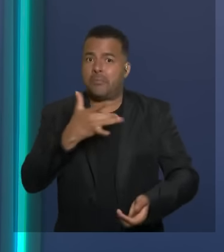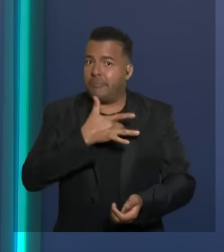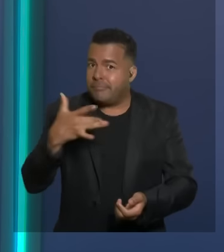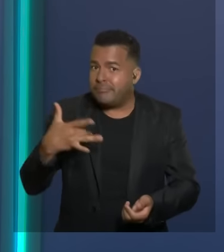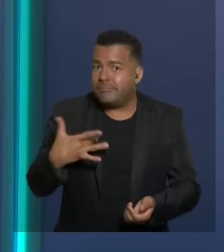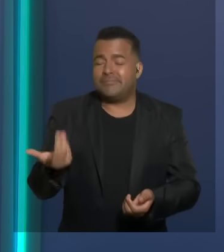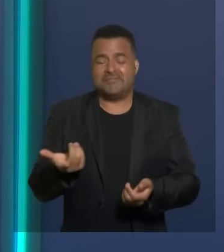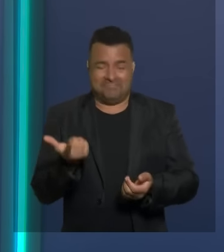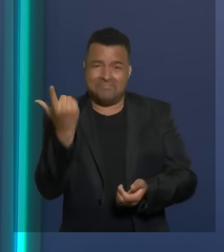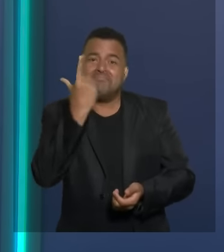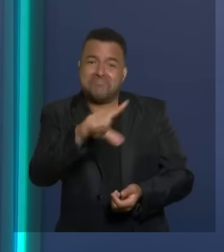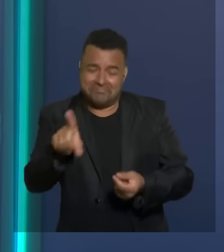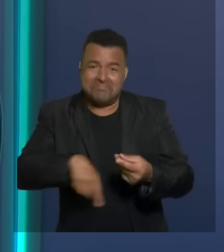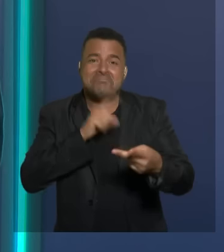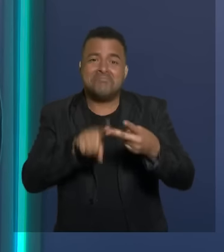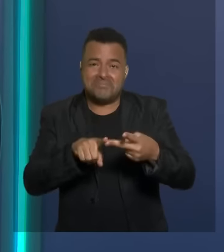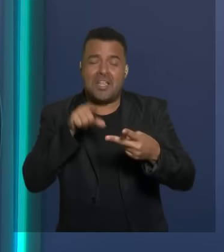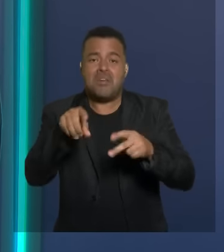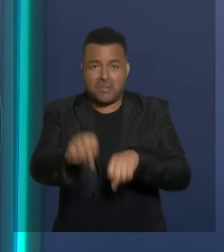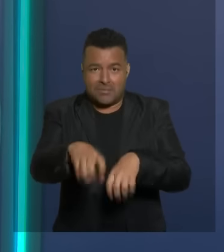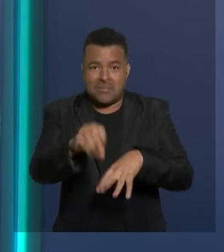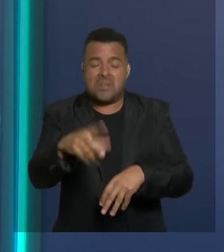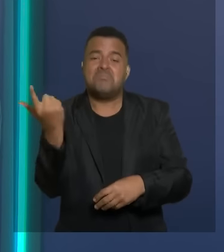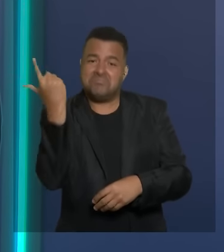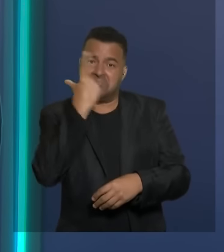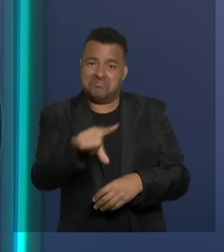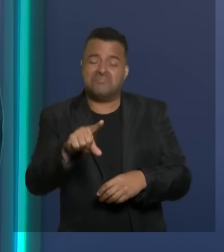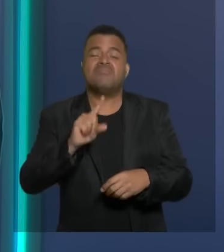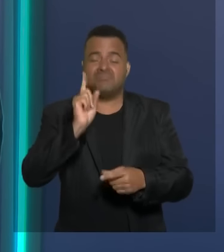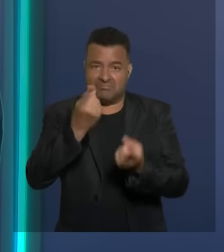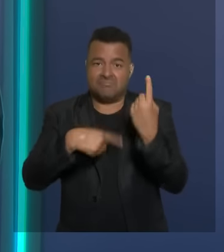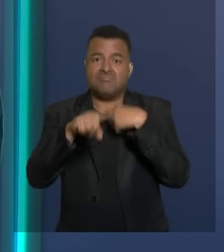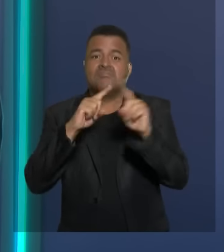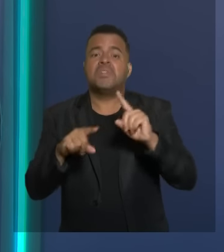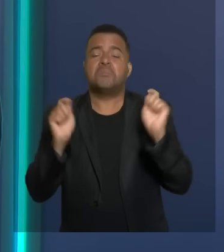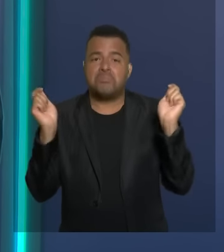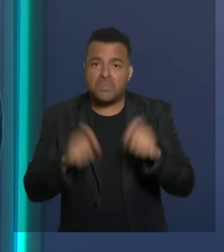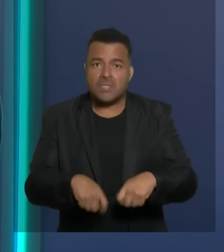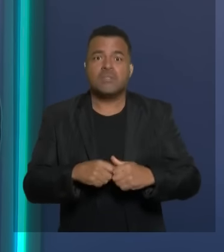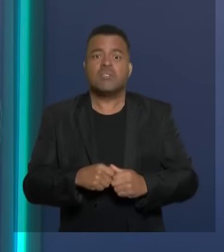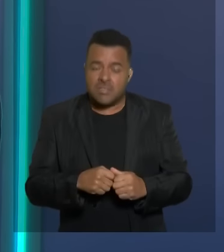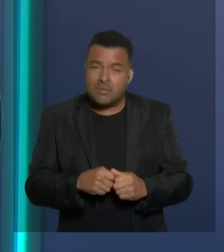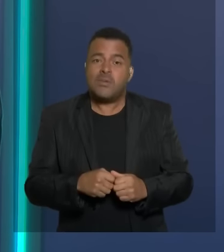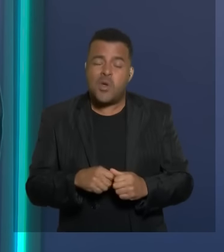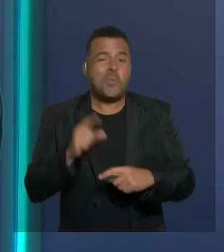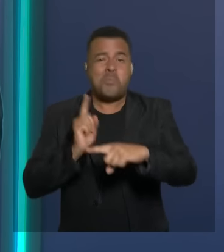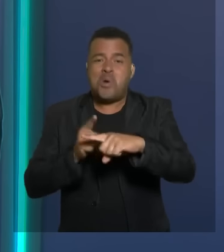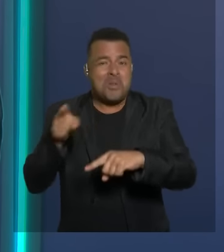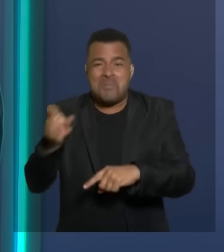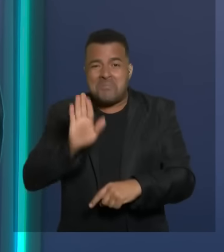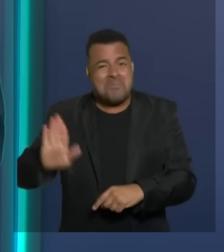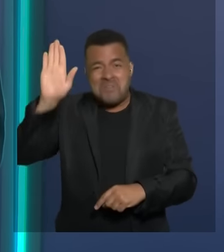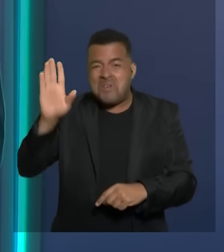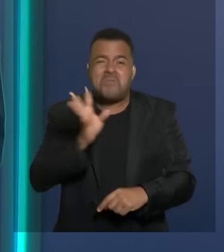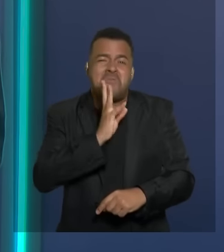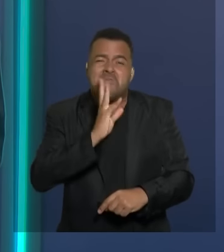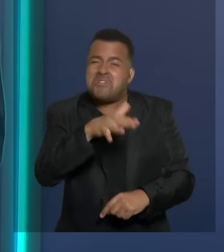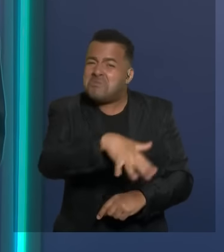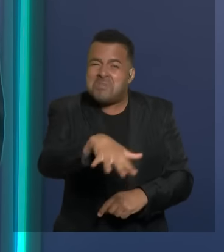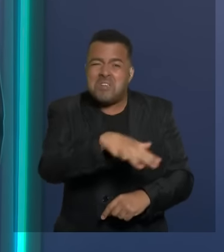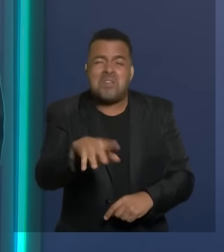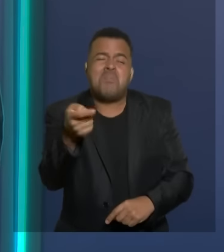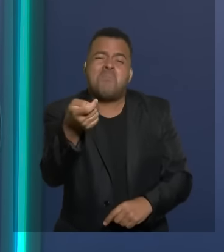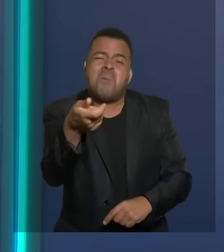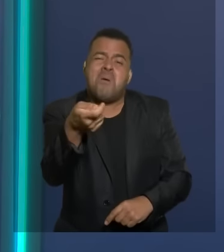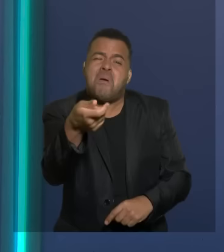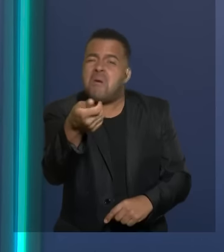que funciona, tendo uma educação que funciona. É porque o candidato, ele conhece pouco da zona rural. Basta ver, ele